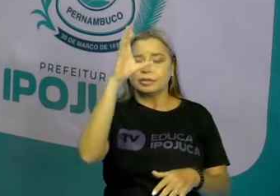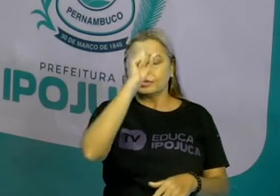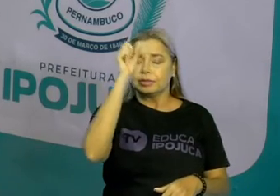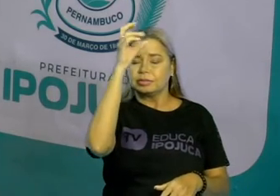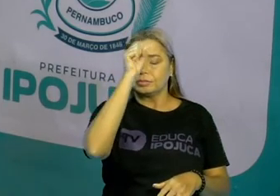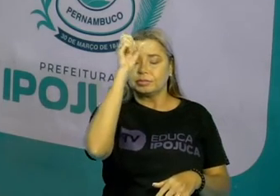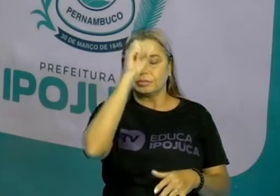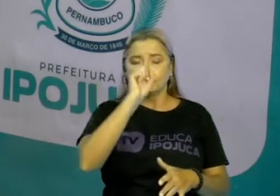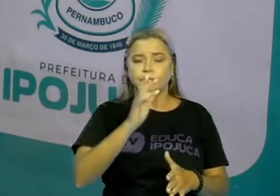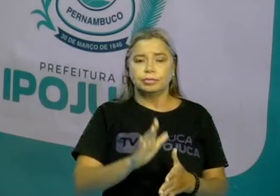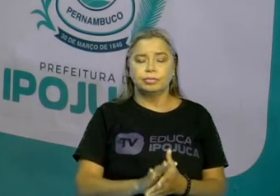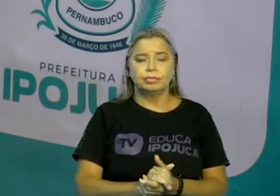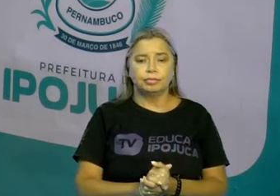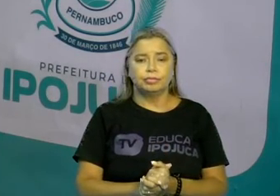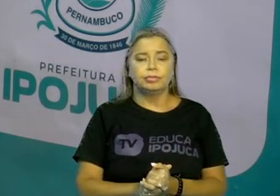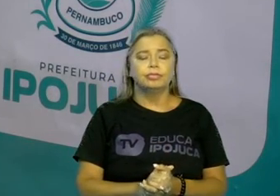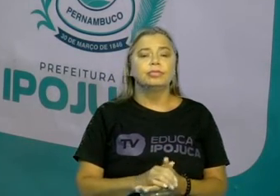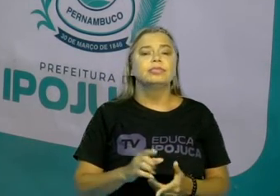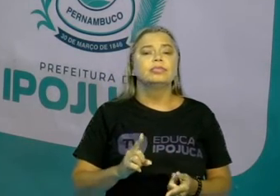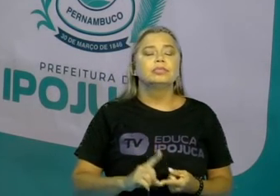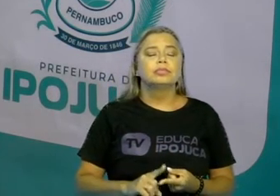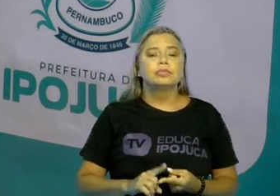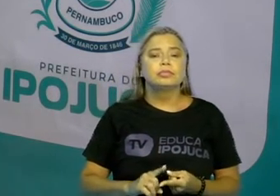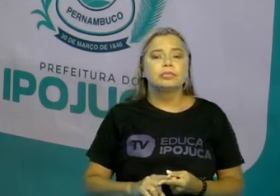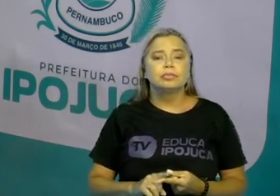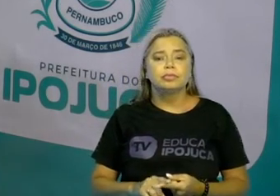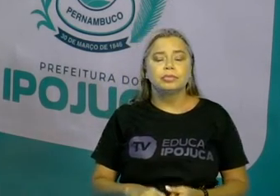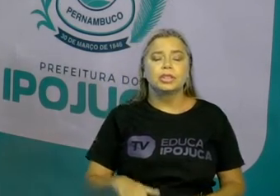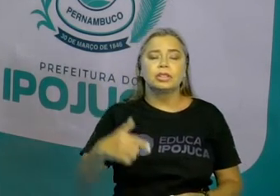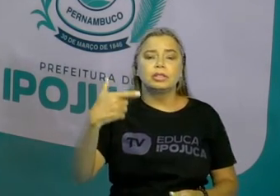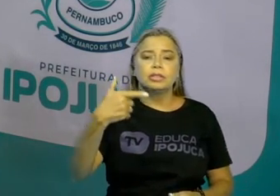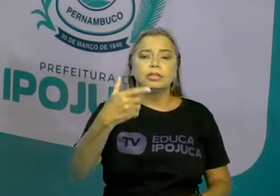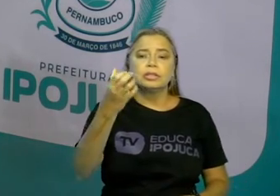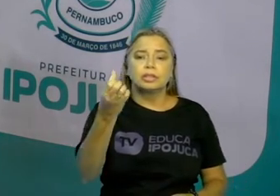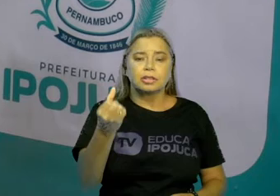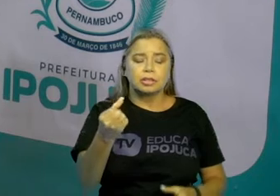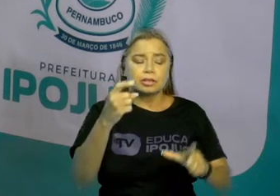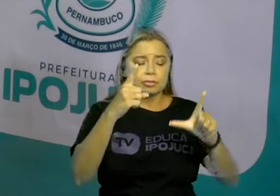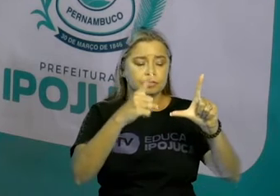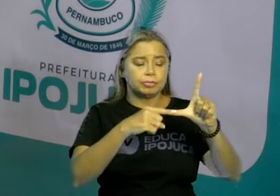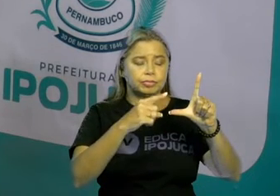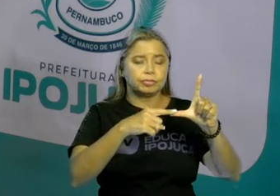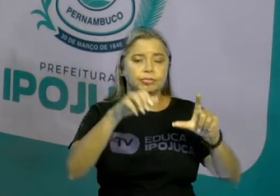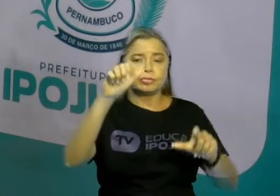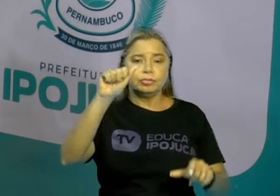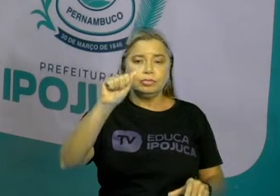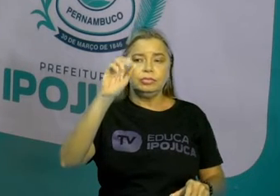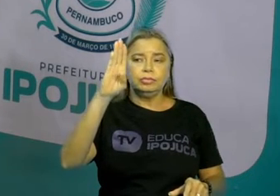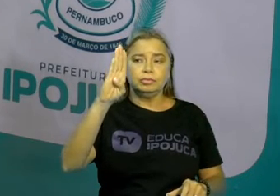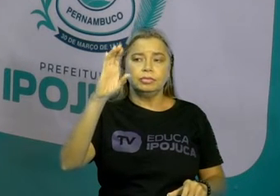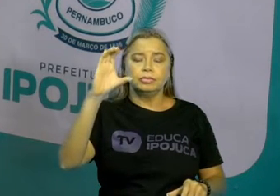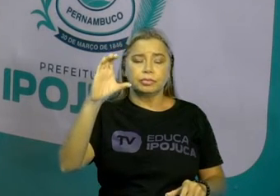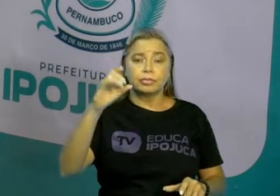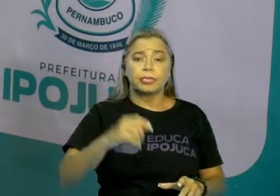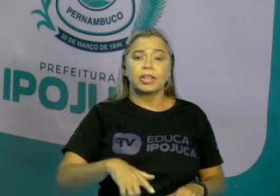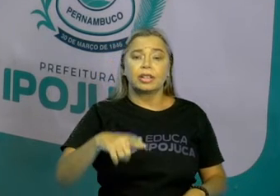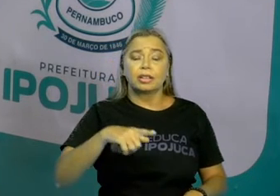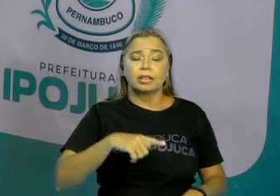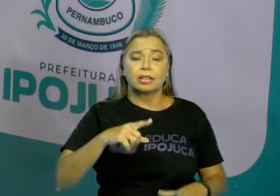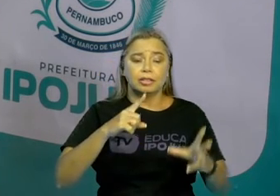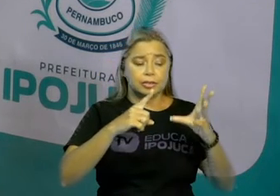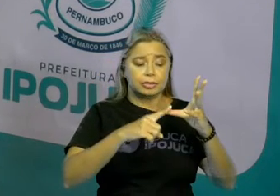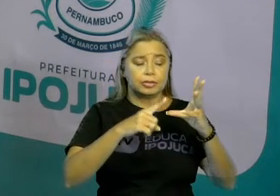Logo, a gente tem que perceber também que as 26 letras do alfabeto se dividem em vogais e consoantes.